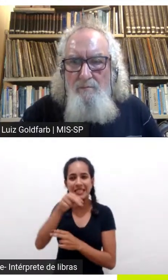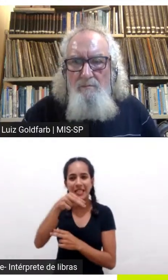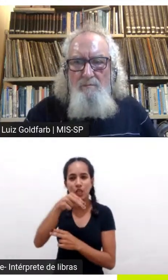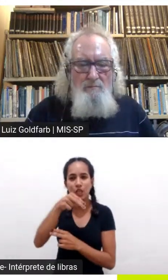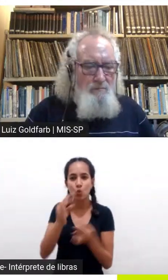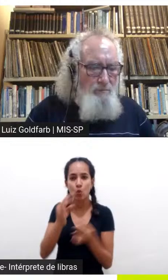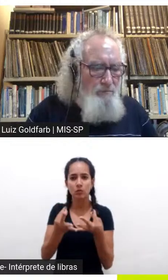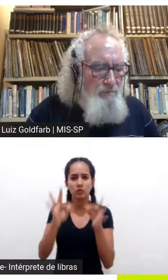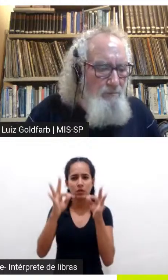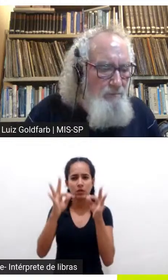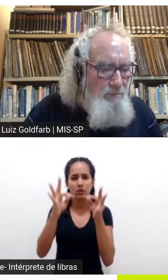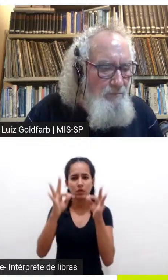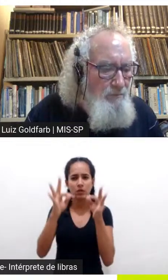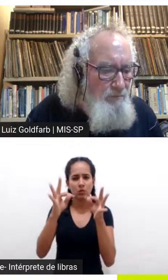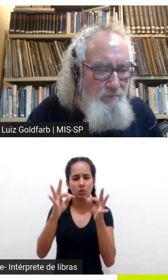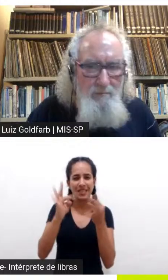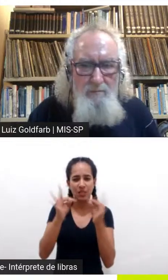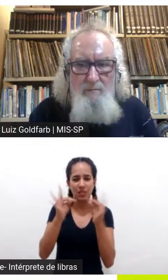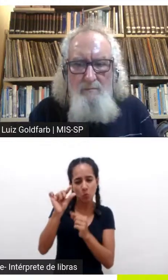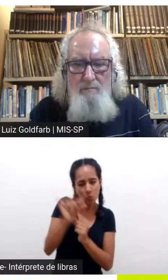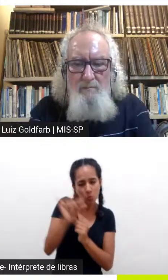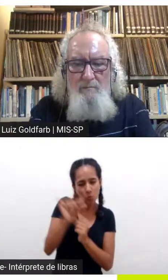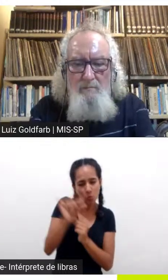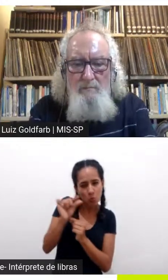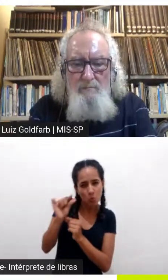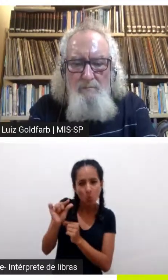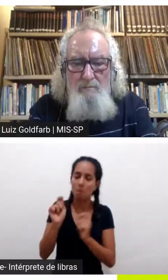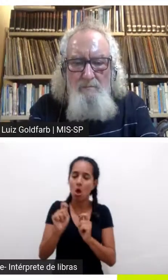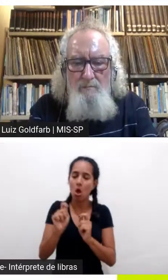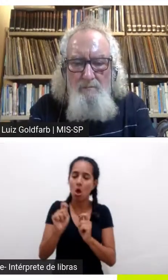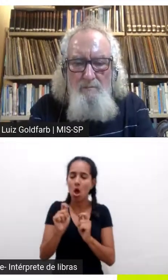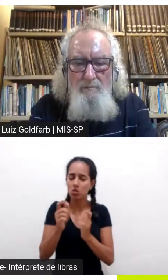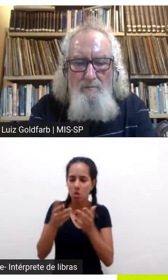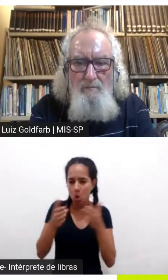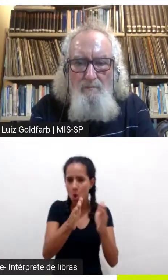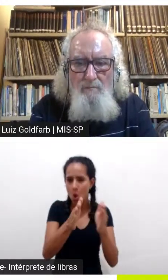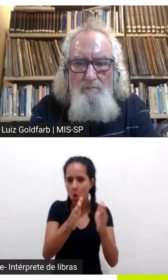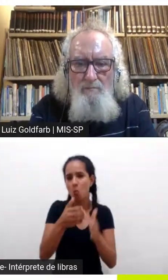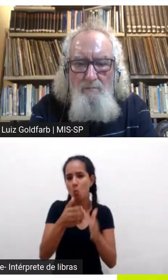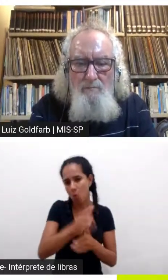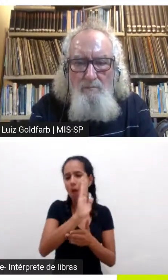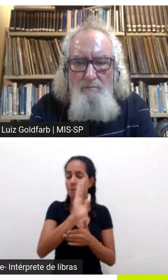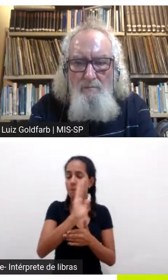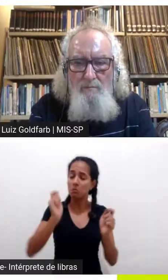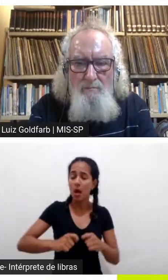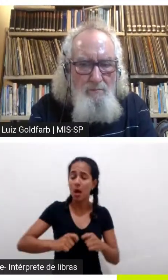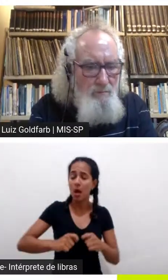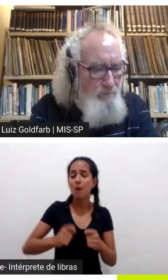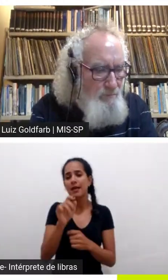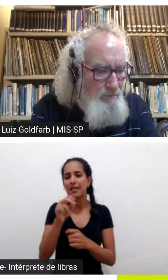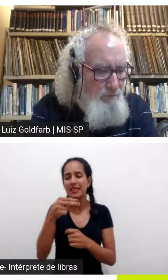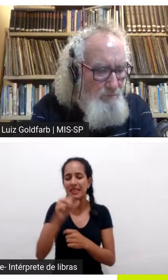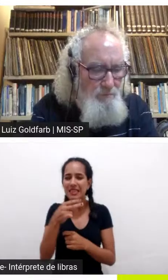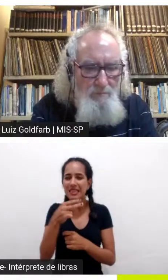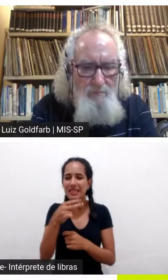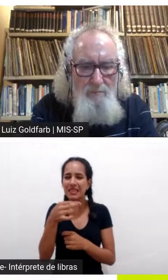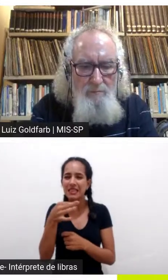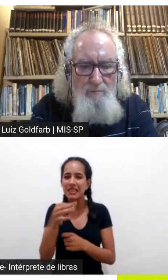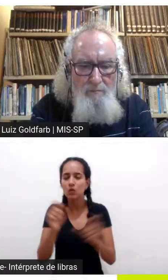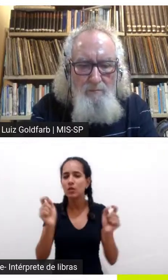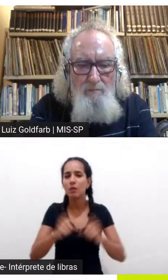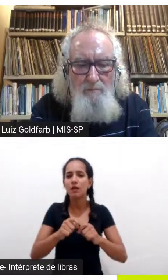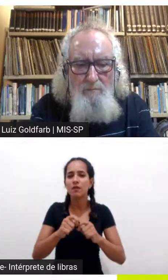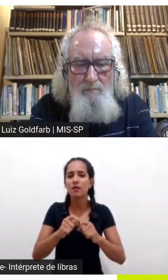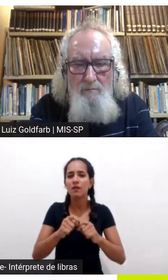dos né por exemplo aqui que a nanotecnologia permite por exemplo fazer embalagens sem emissão de